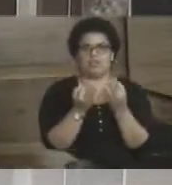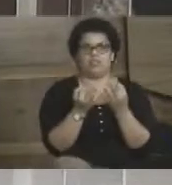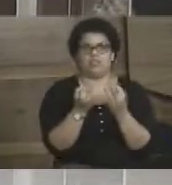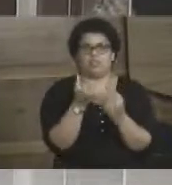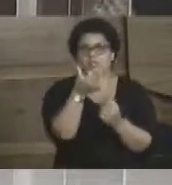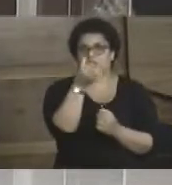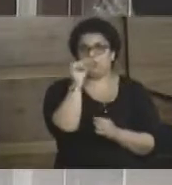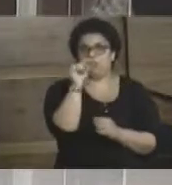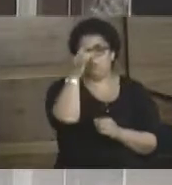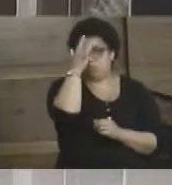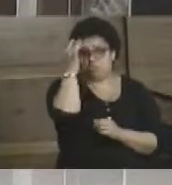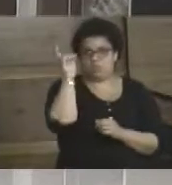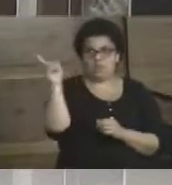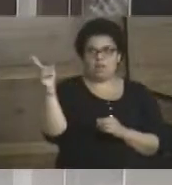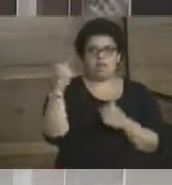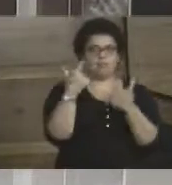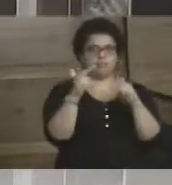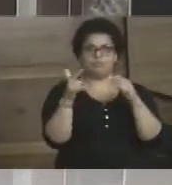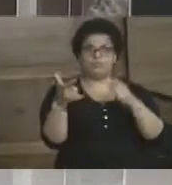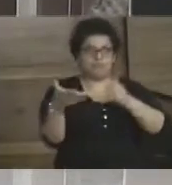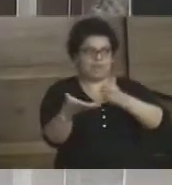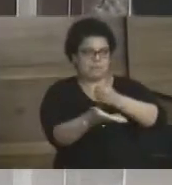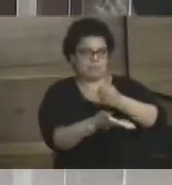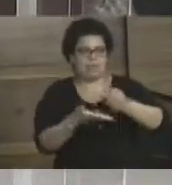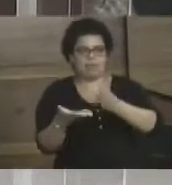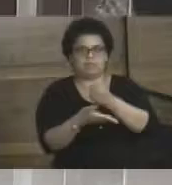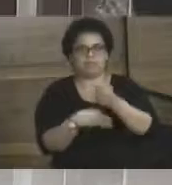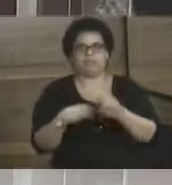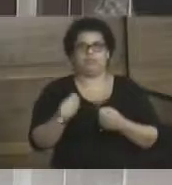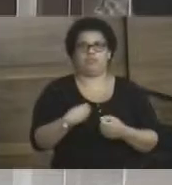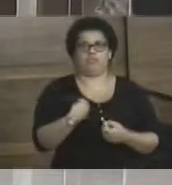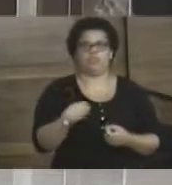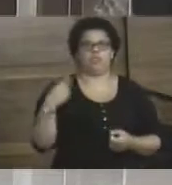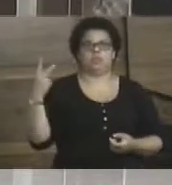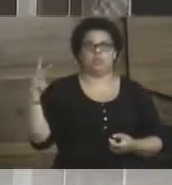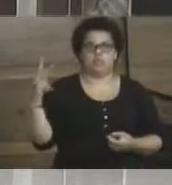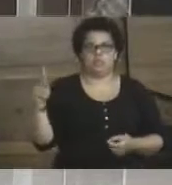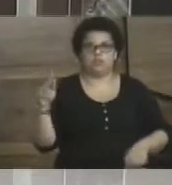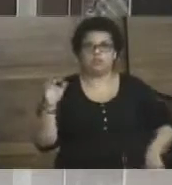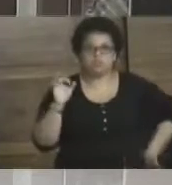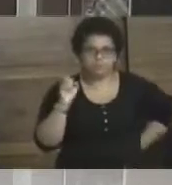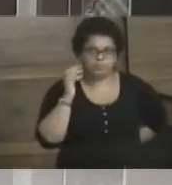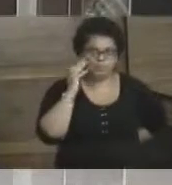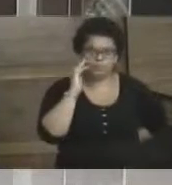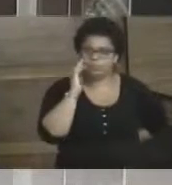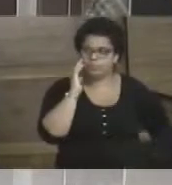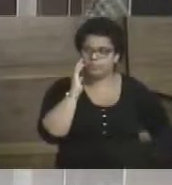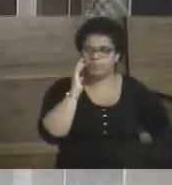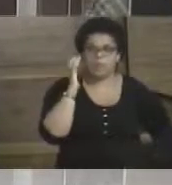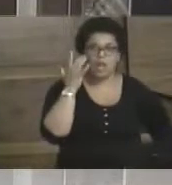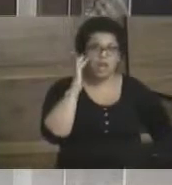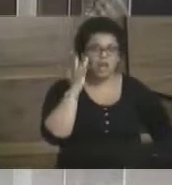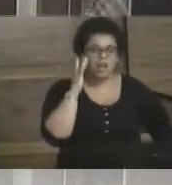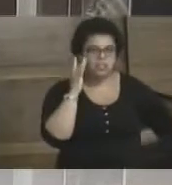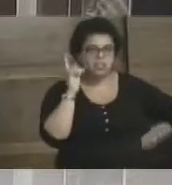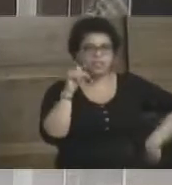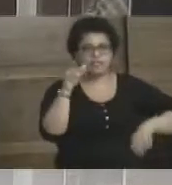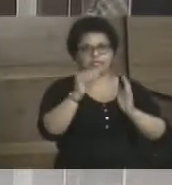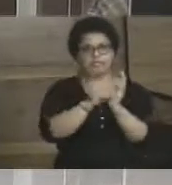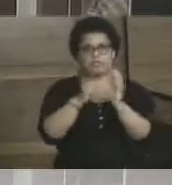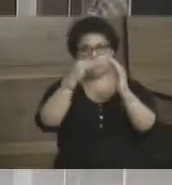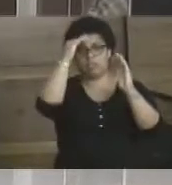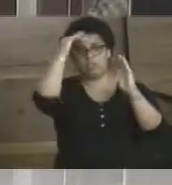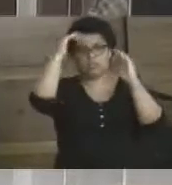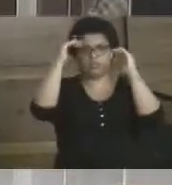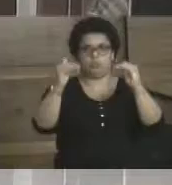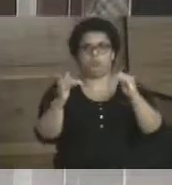6 mil pessoas lá, e não dar a condição mínima de sobrevivência para eles lá. Então, eu acho que isso é um desrespeito. Eu acho que tem